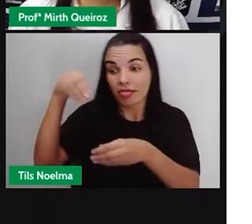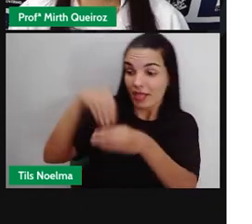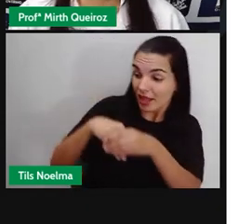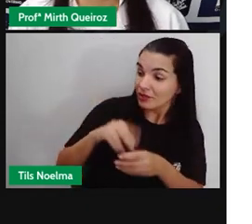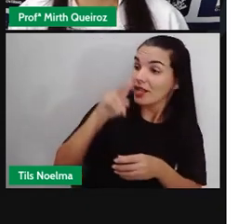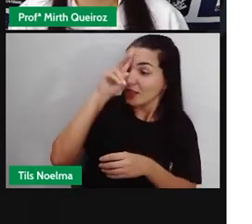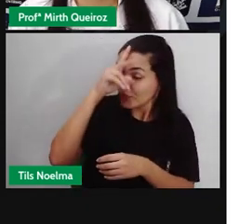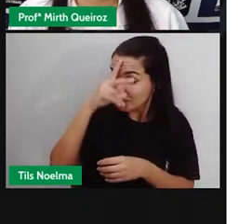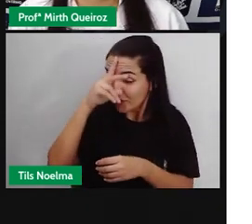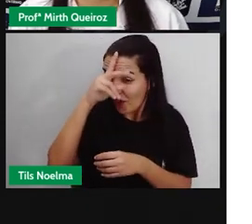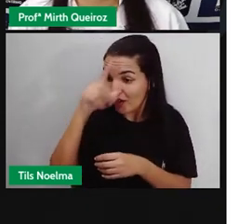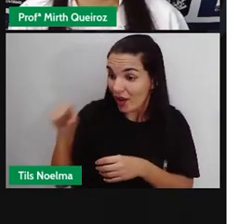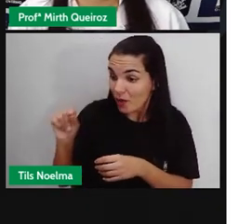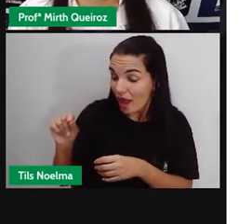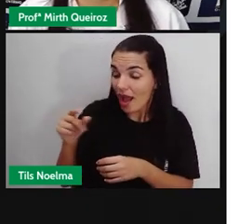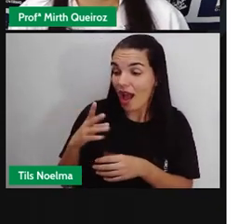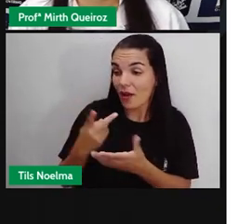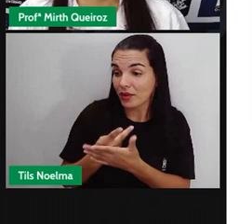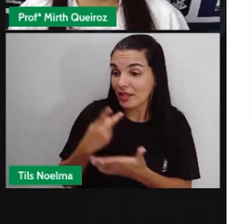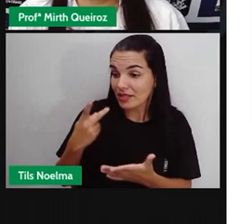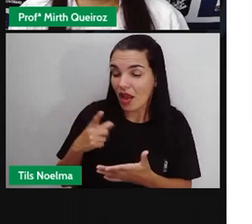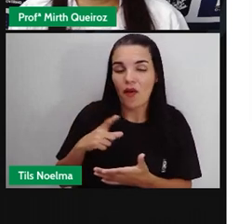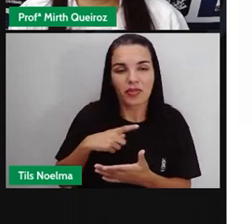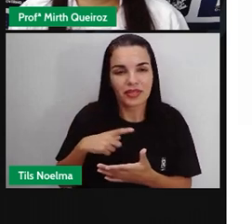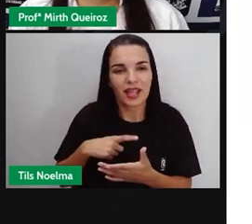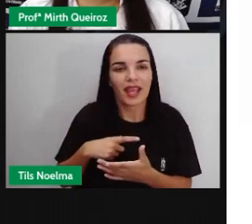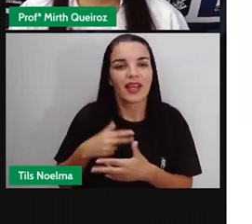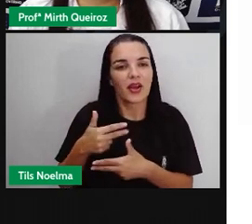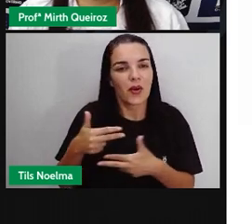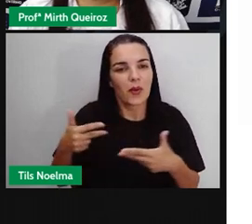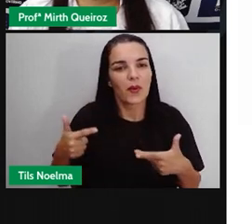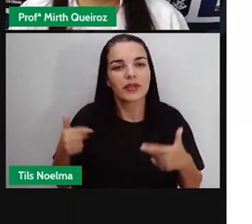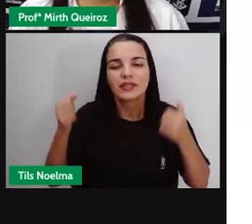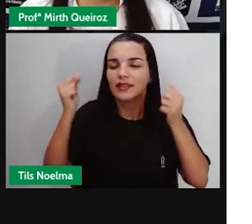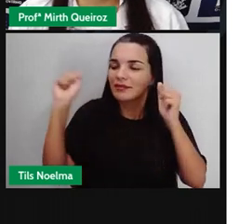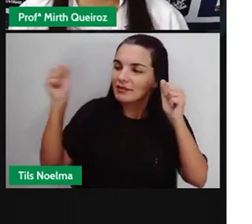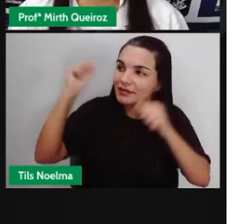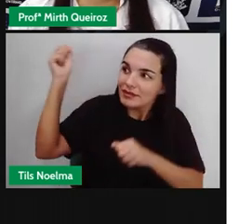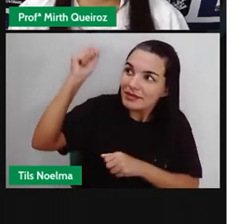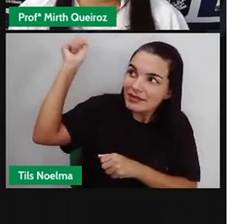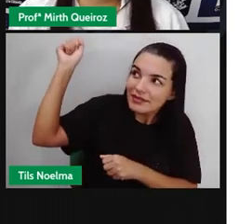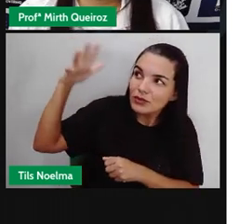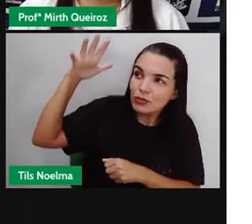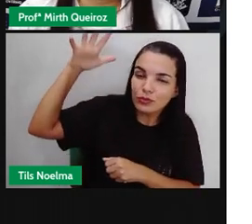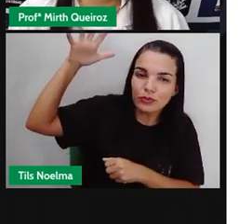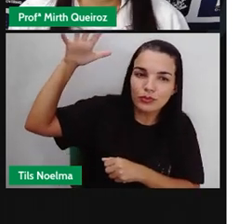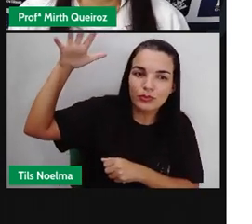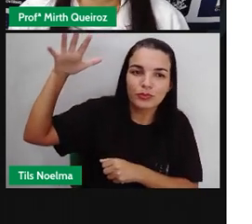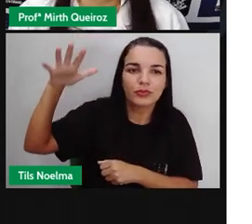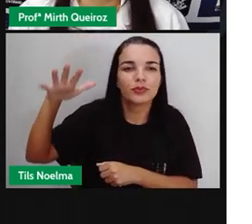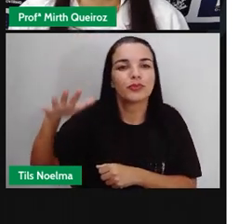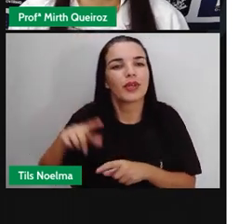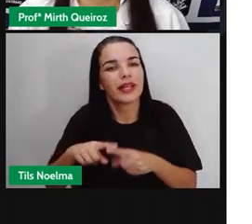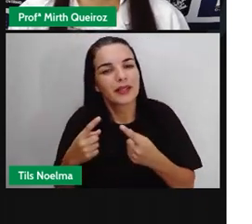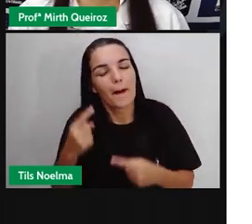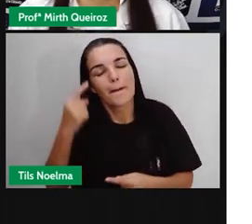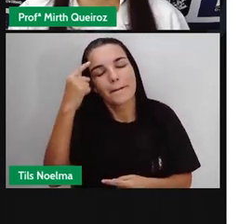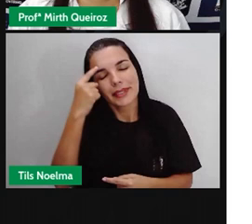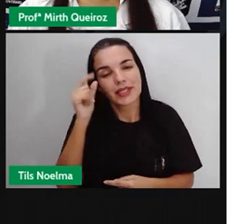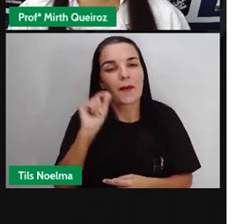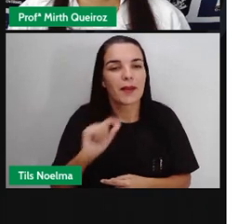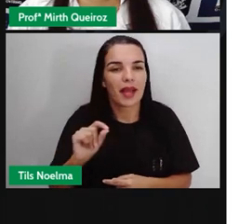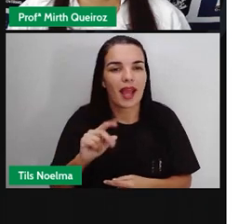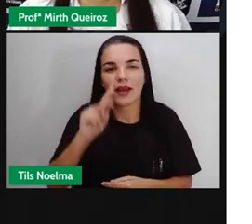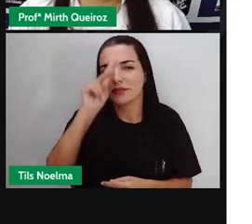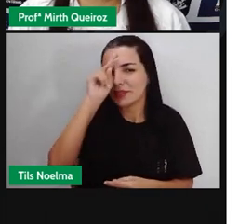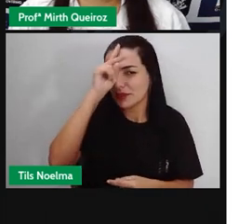Então, nós temos um elemento fantasioso aí Dentro dessa história Que nos faz crer que se trata de